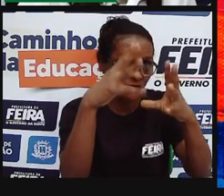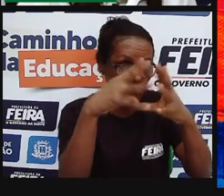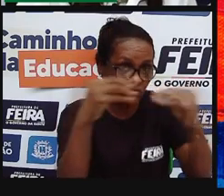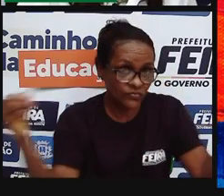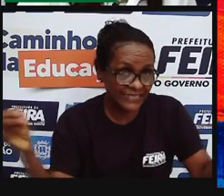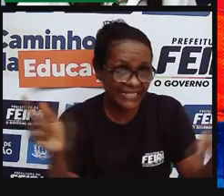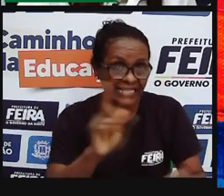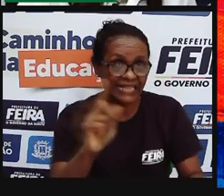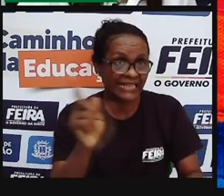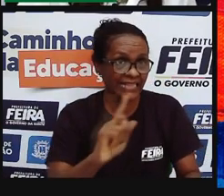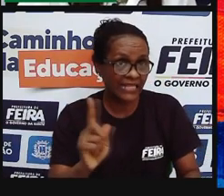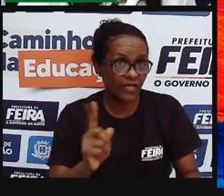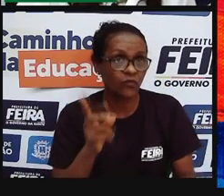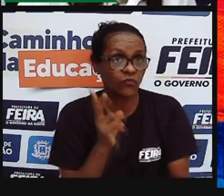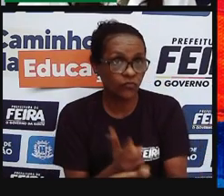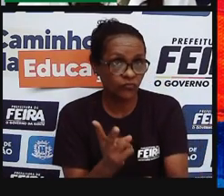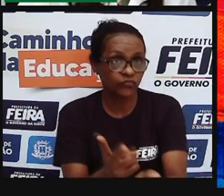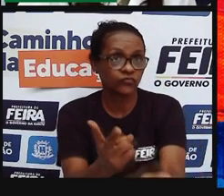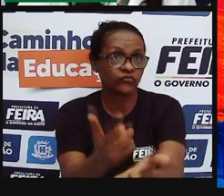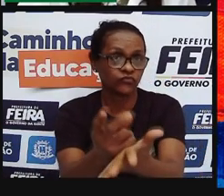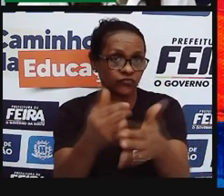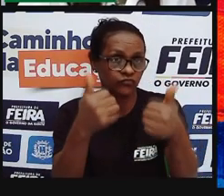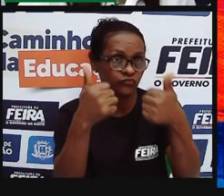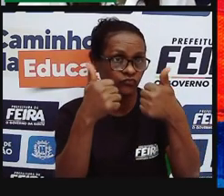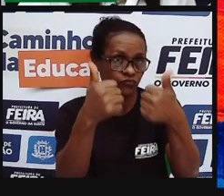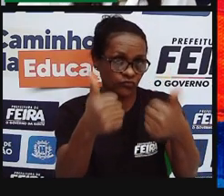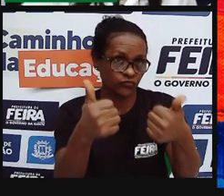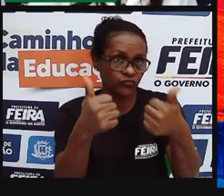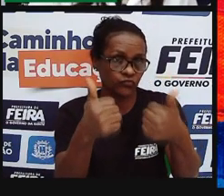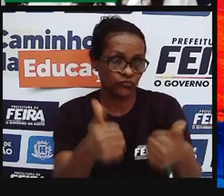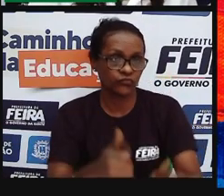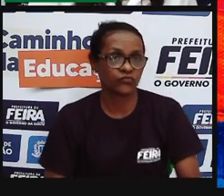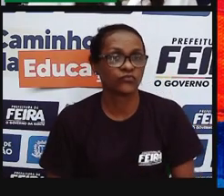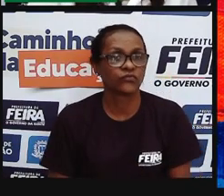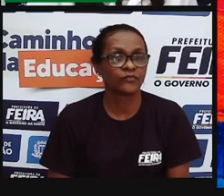nacional, considerando sua diversidade.